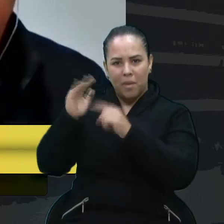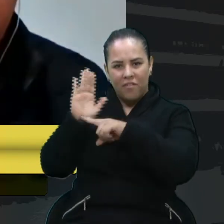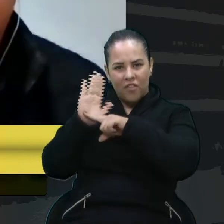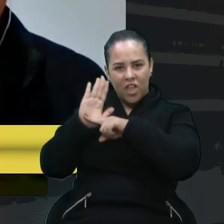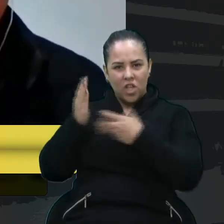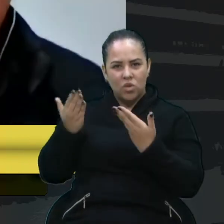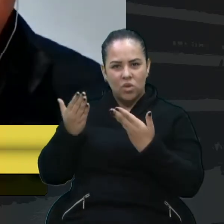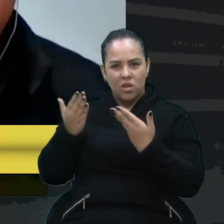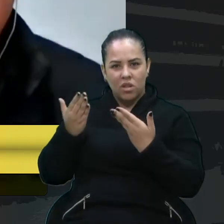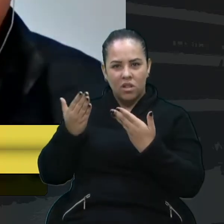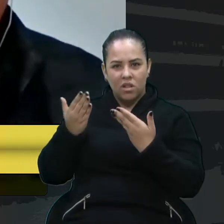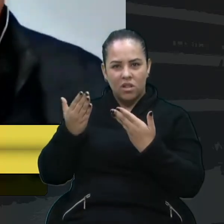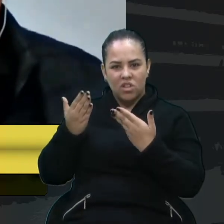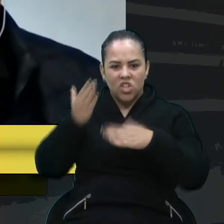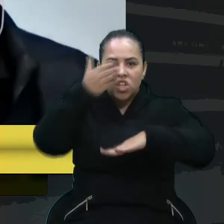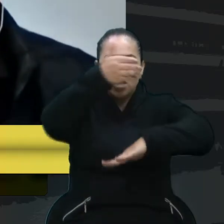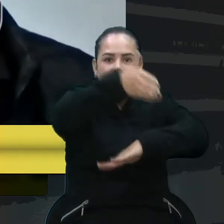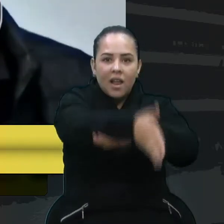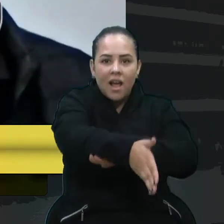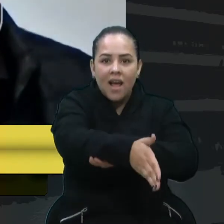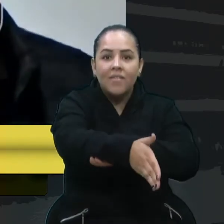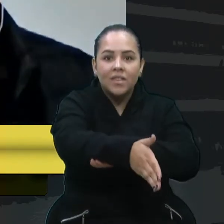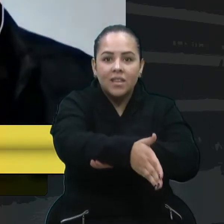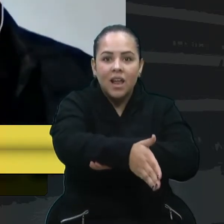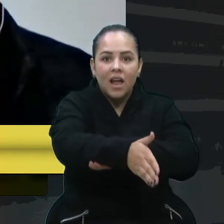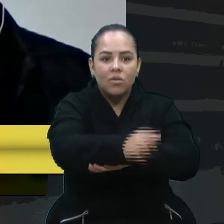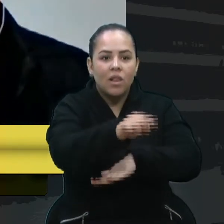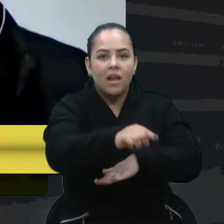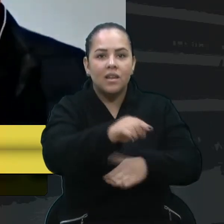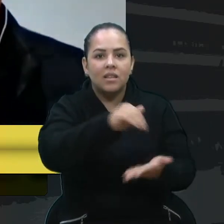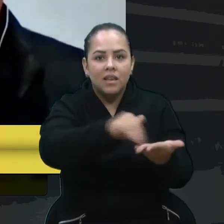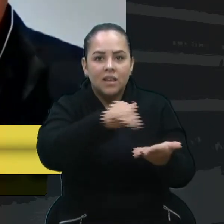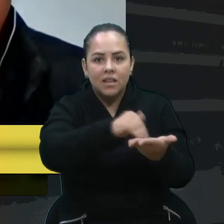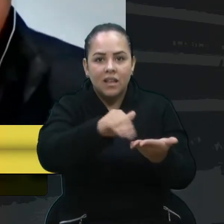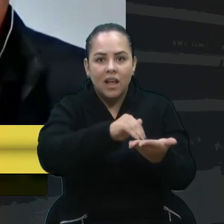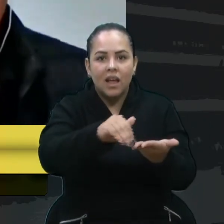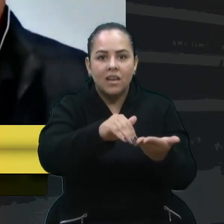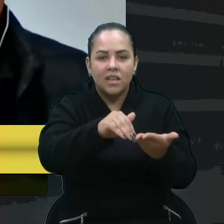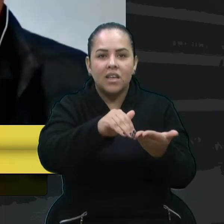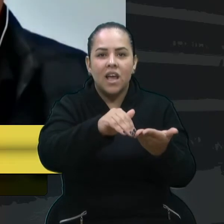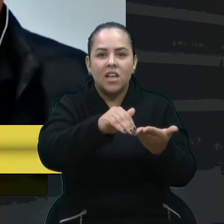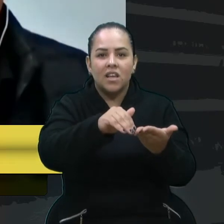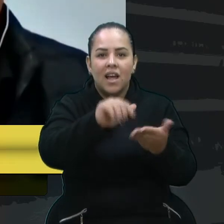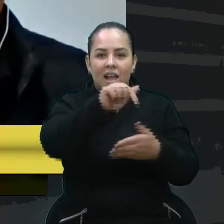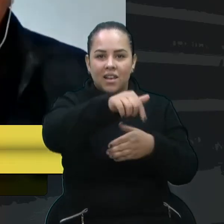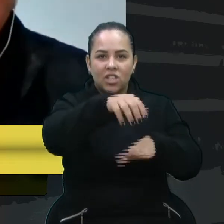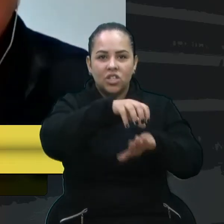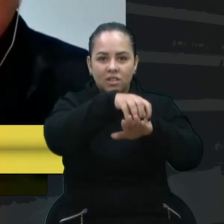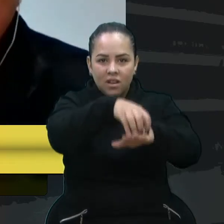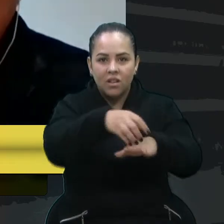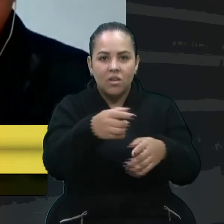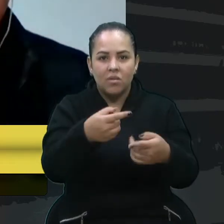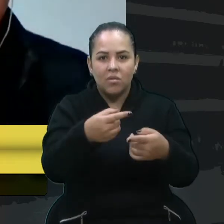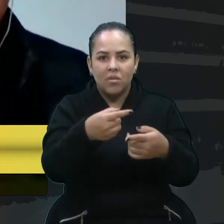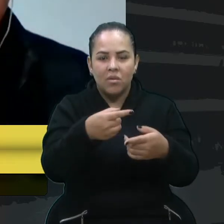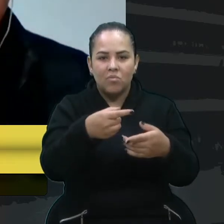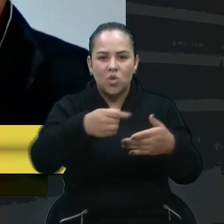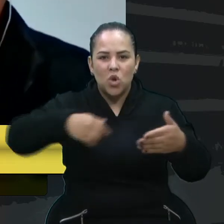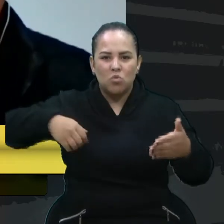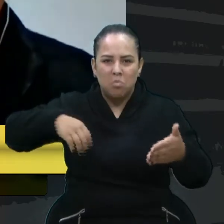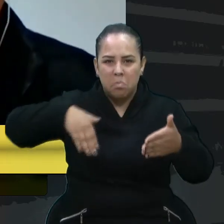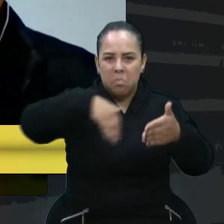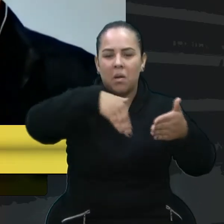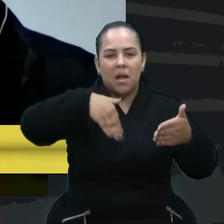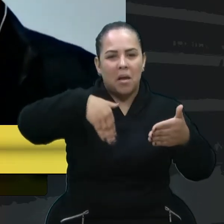invadiram um órgão público que é a Secretaria de Trânsito, um coice no portão. Temos que cuidar, não é